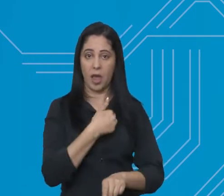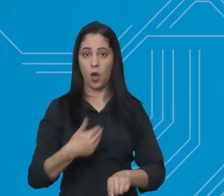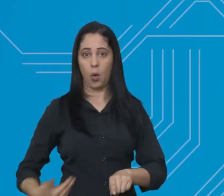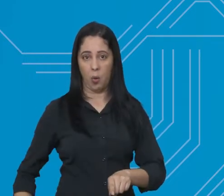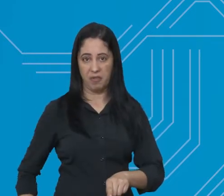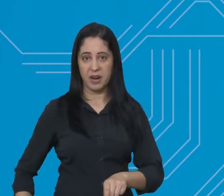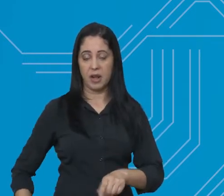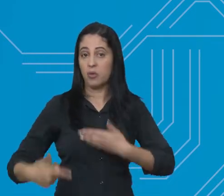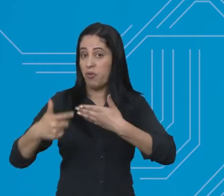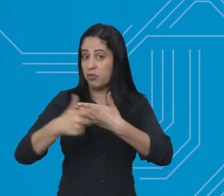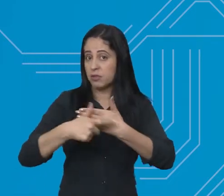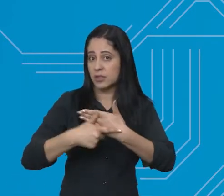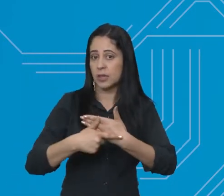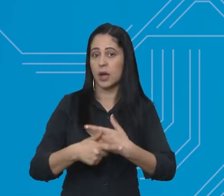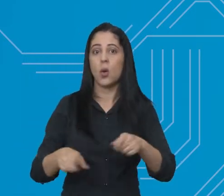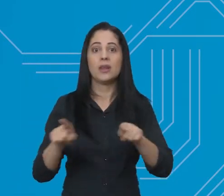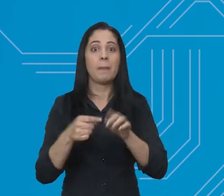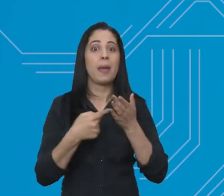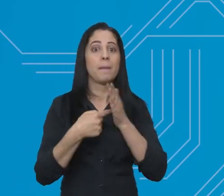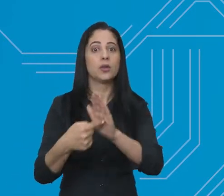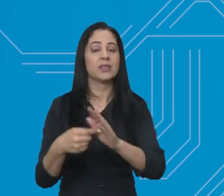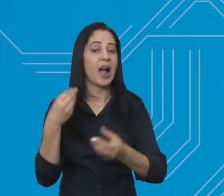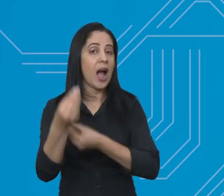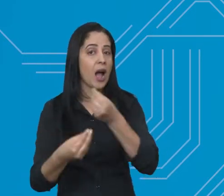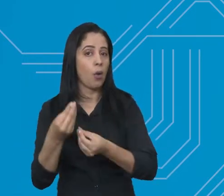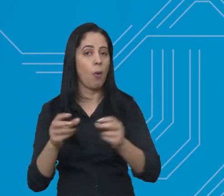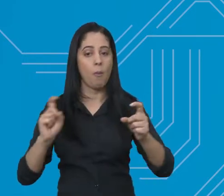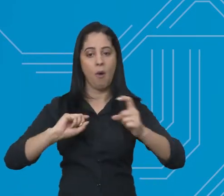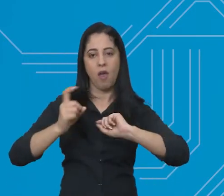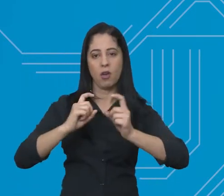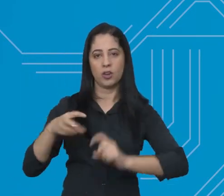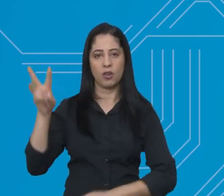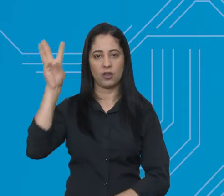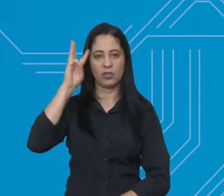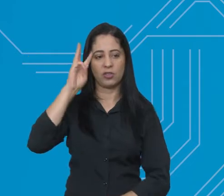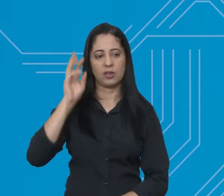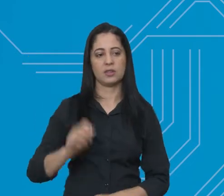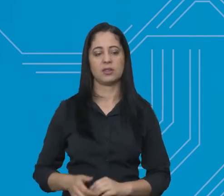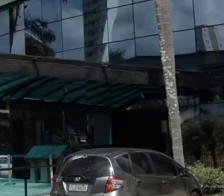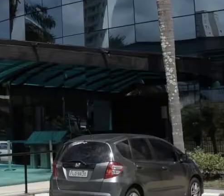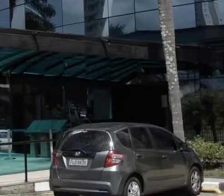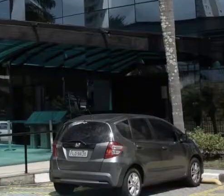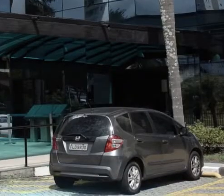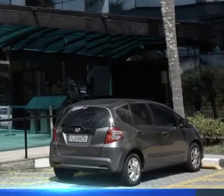do governador. E ainda, vamos te mostrar como foi a sessão de terça-feira.